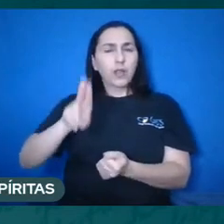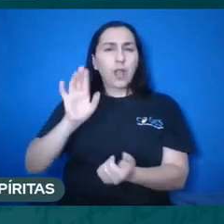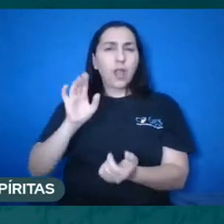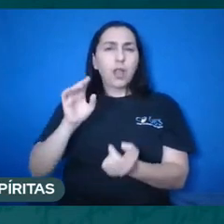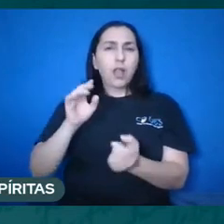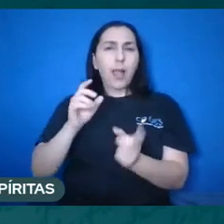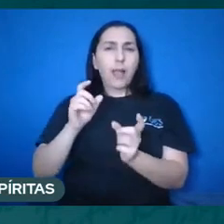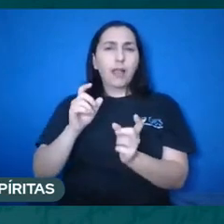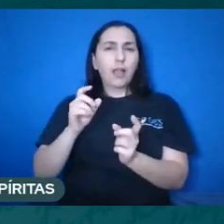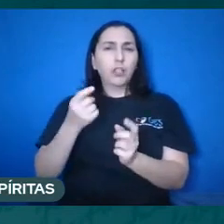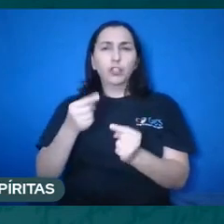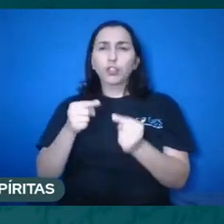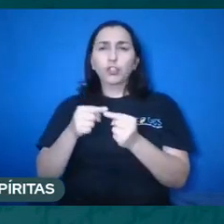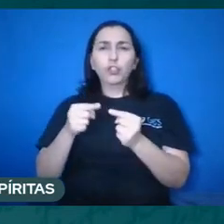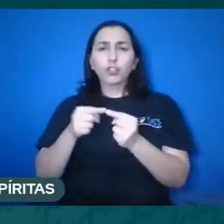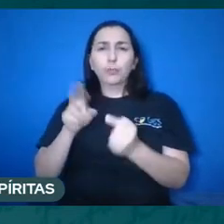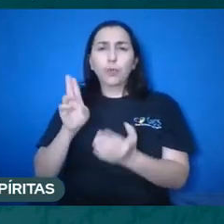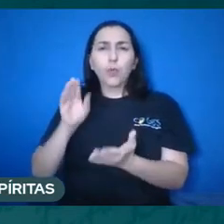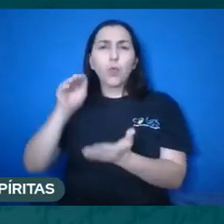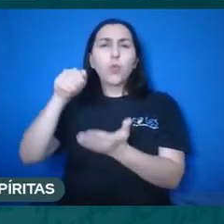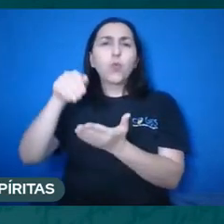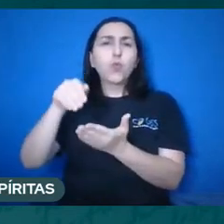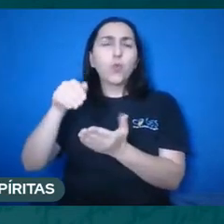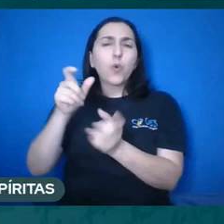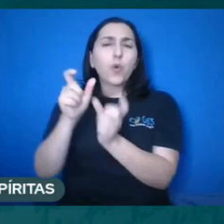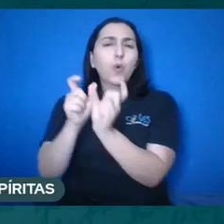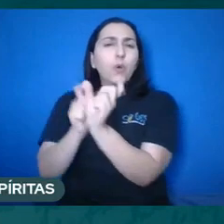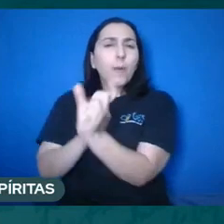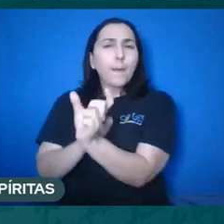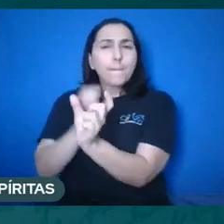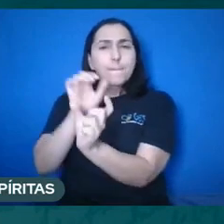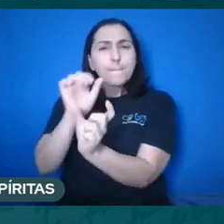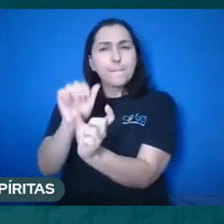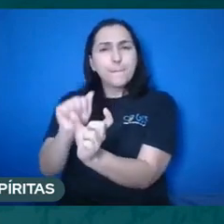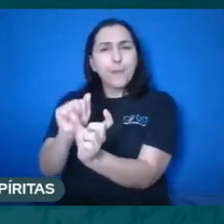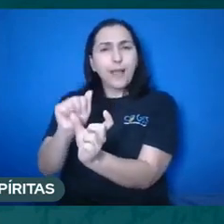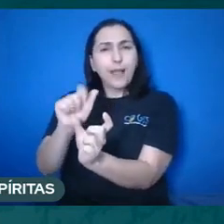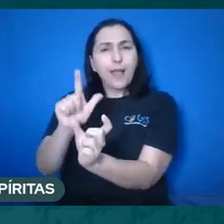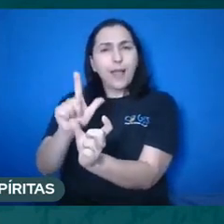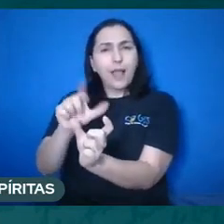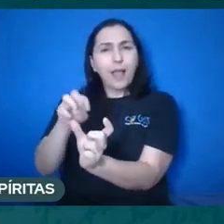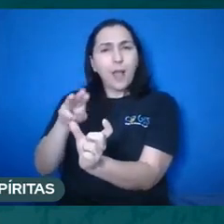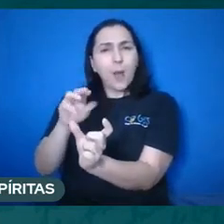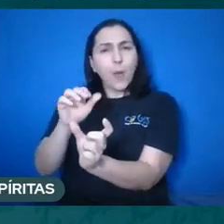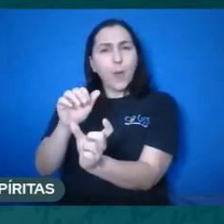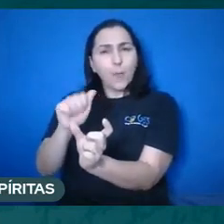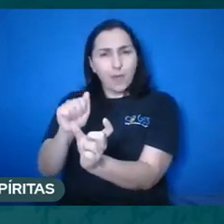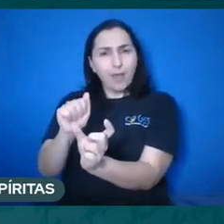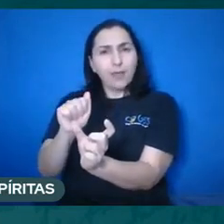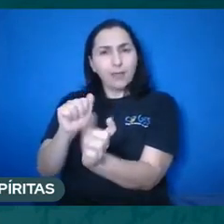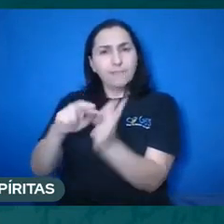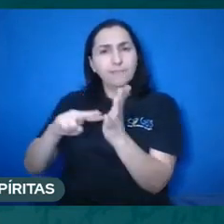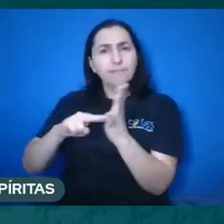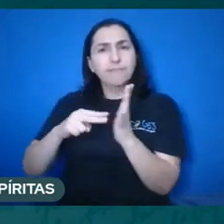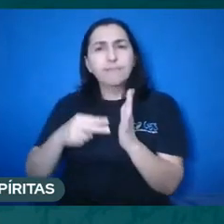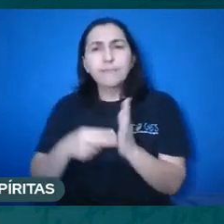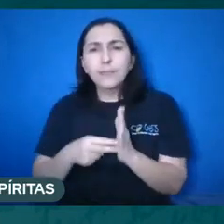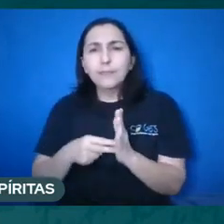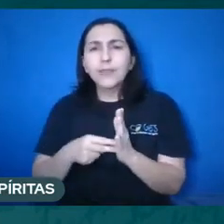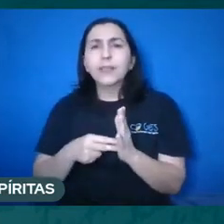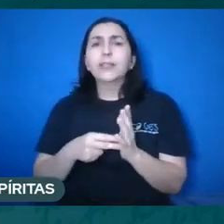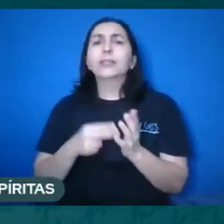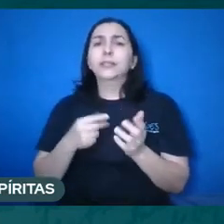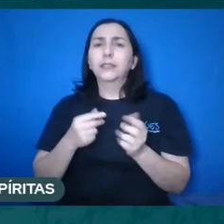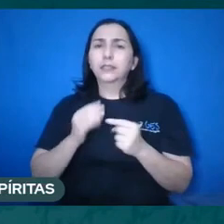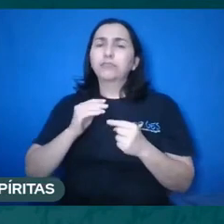ideia. Ele utilizaria todas as vezes que a palavra alma fosse trabalhada no livro dos Espíritos, ela seria